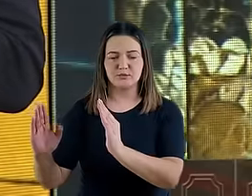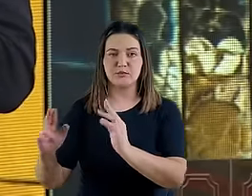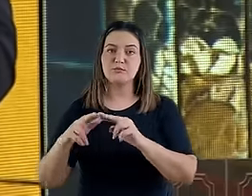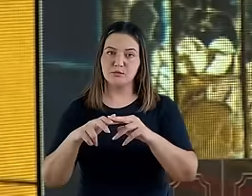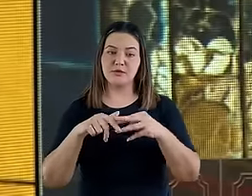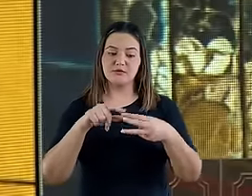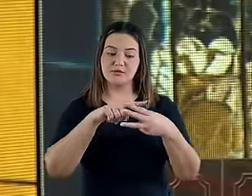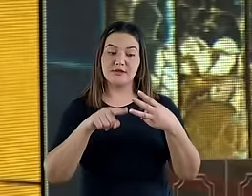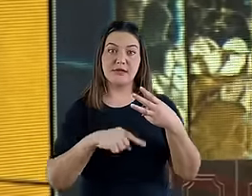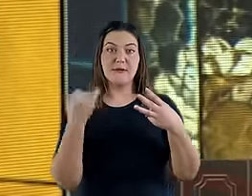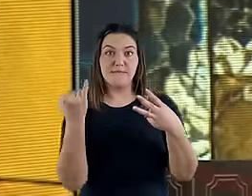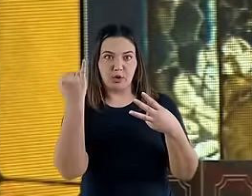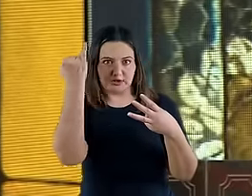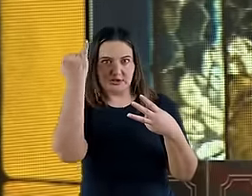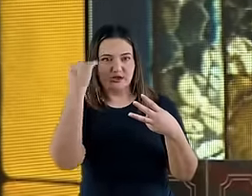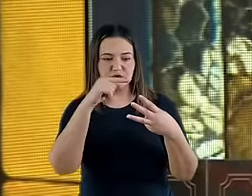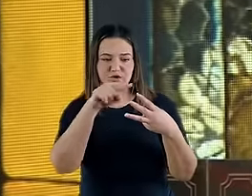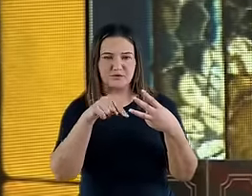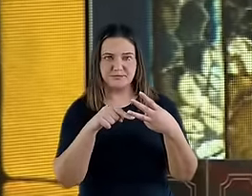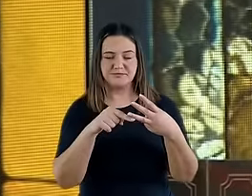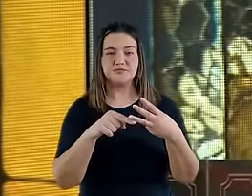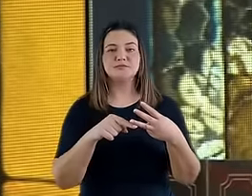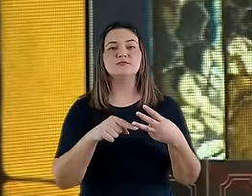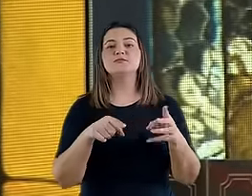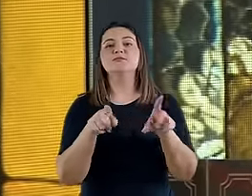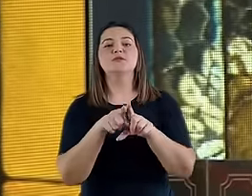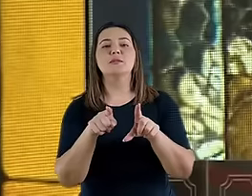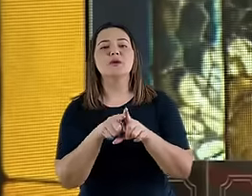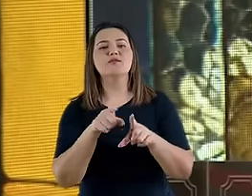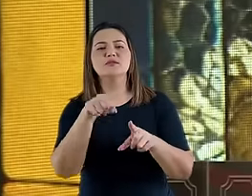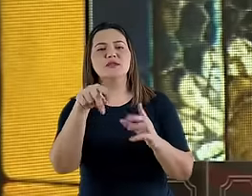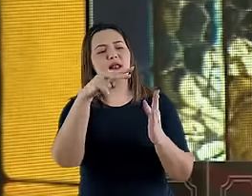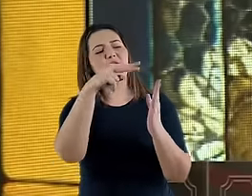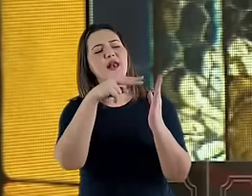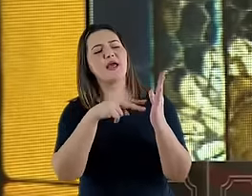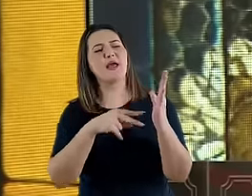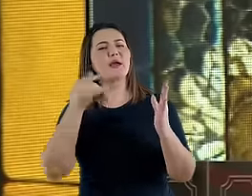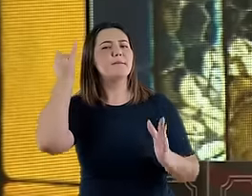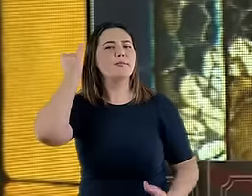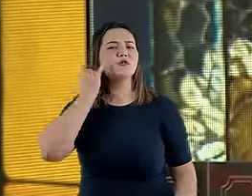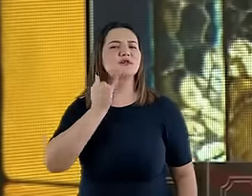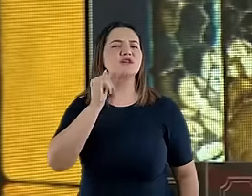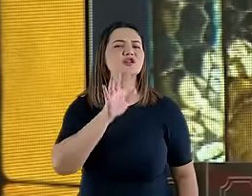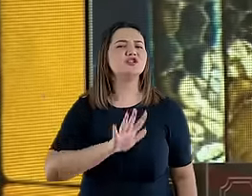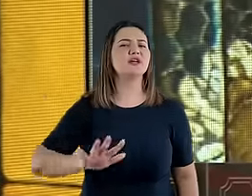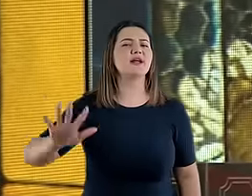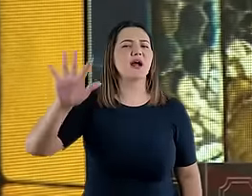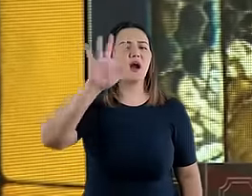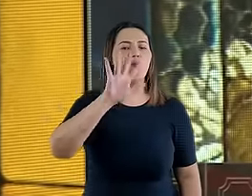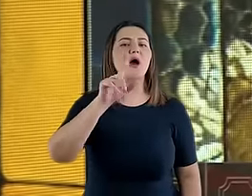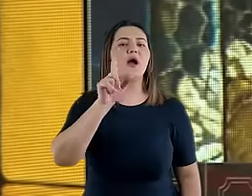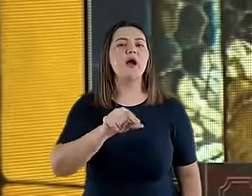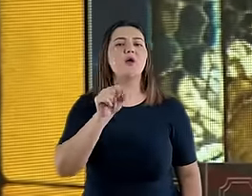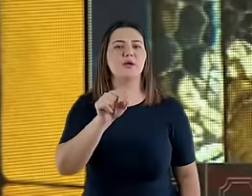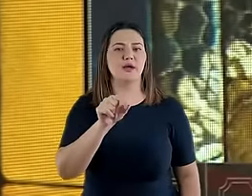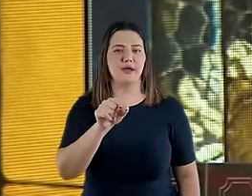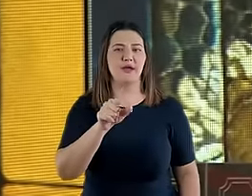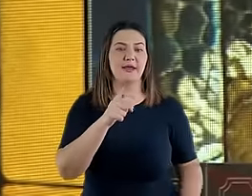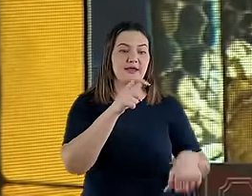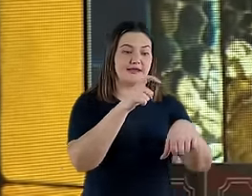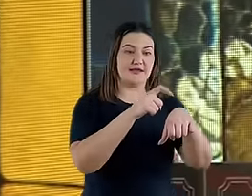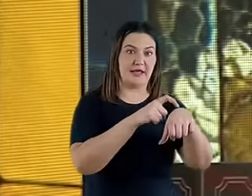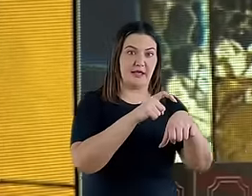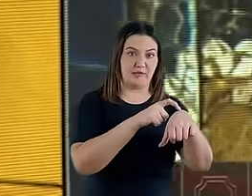muito importantes. E você percebe também, ao ver o composto geral dessa profecia, que ela progride desde o chamado